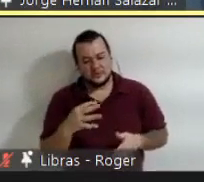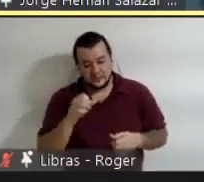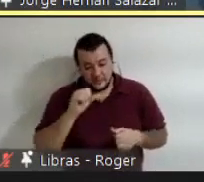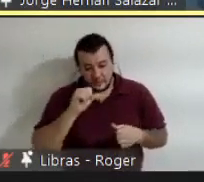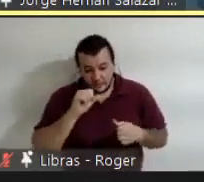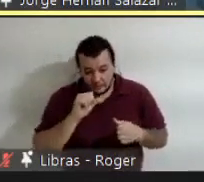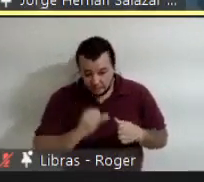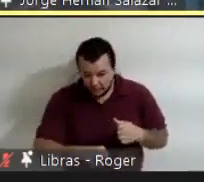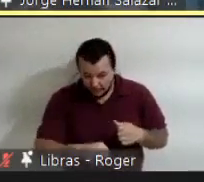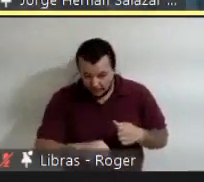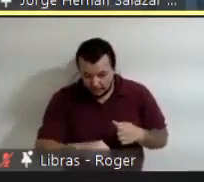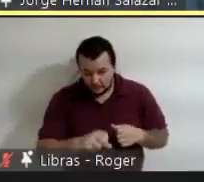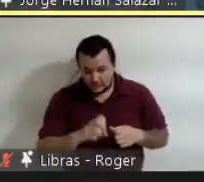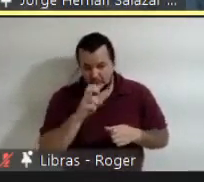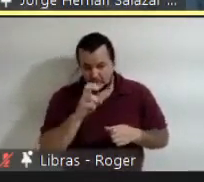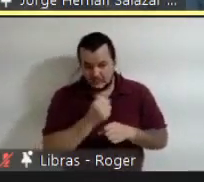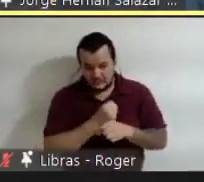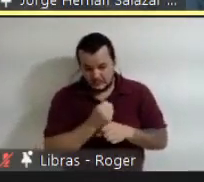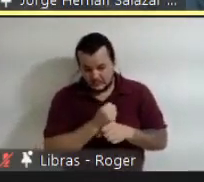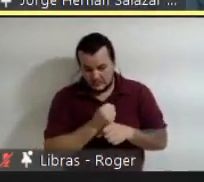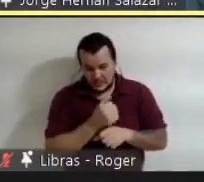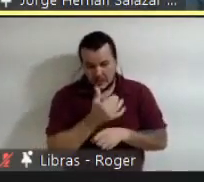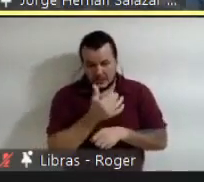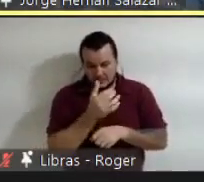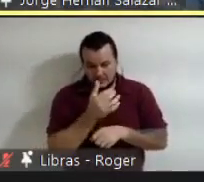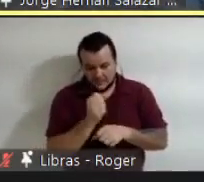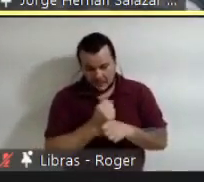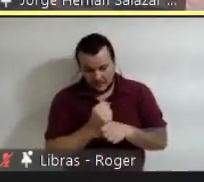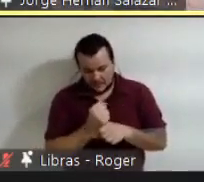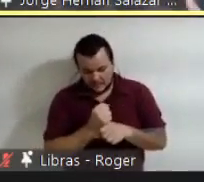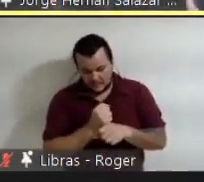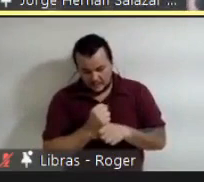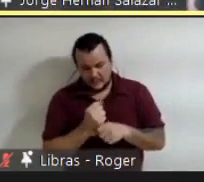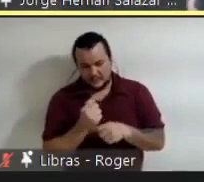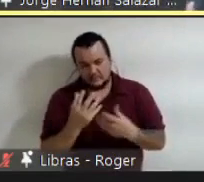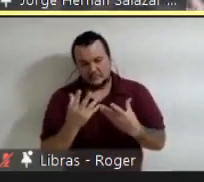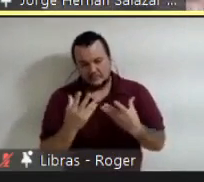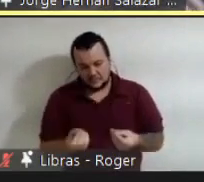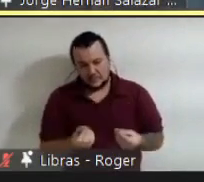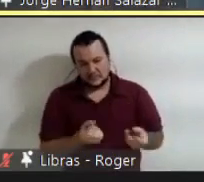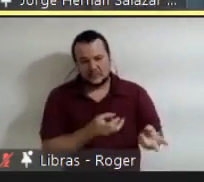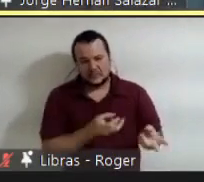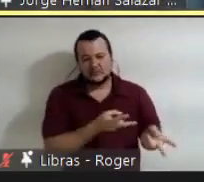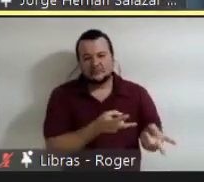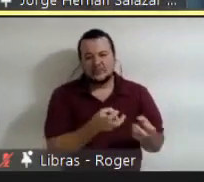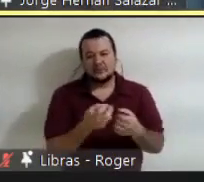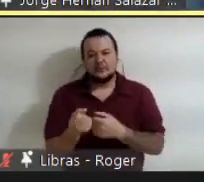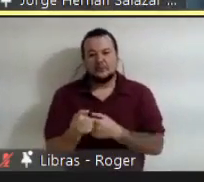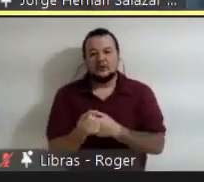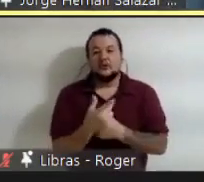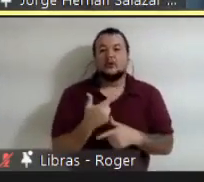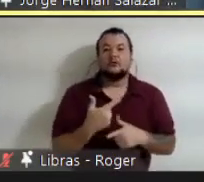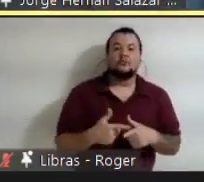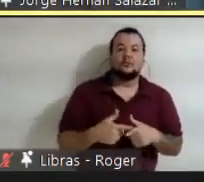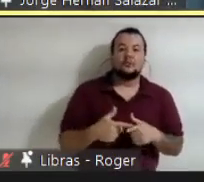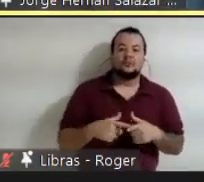anos, vão haver novos problemas que vão sugerir novas perguntas